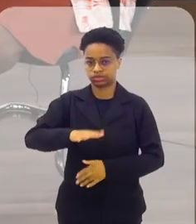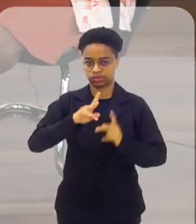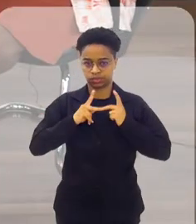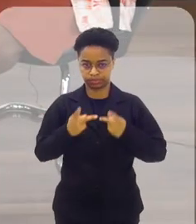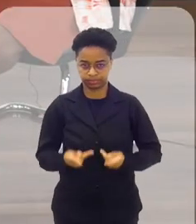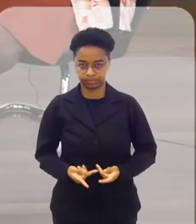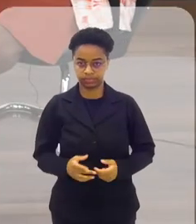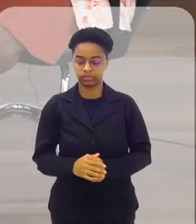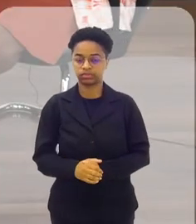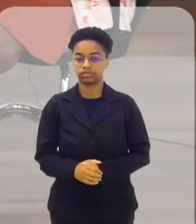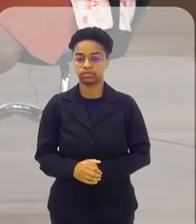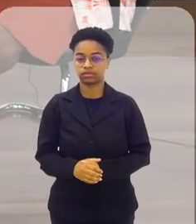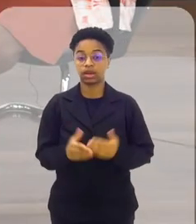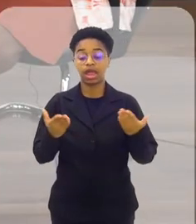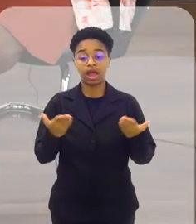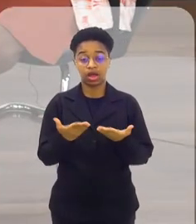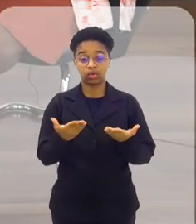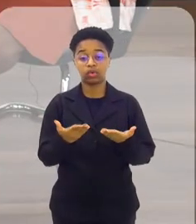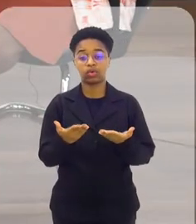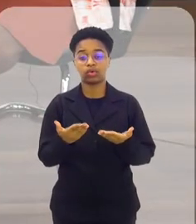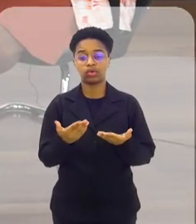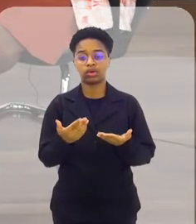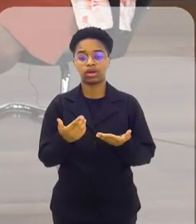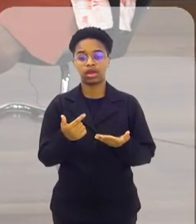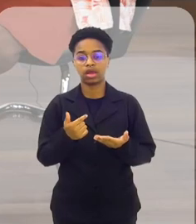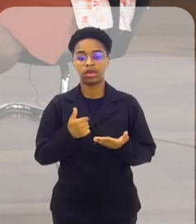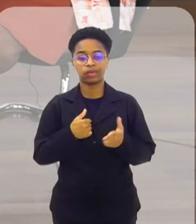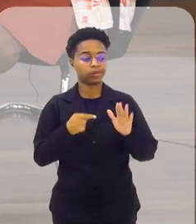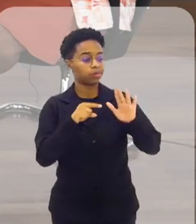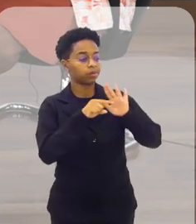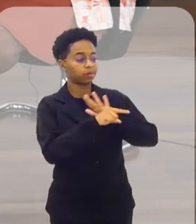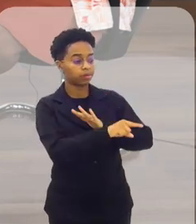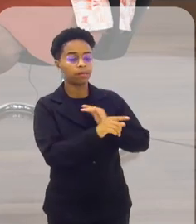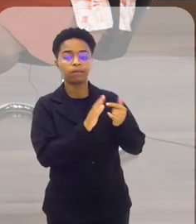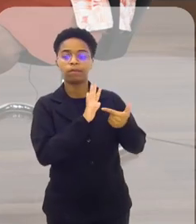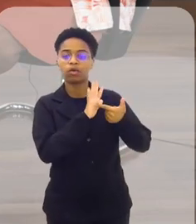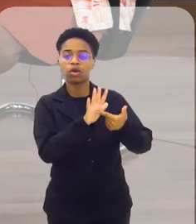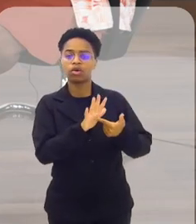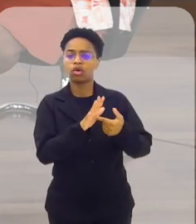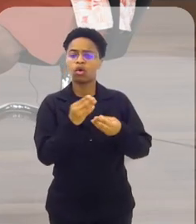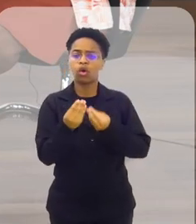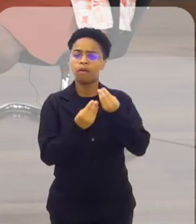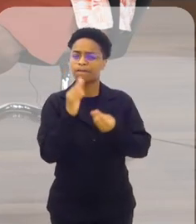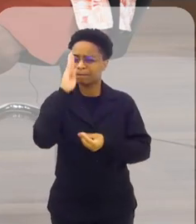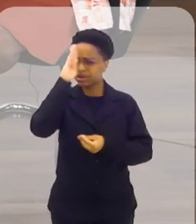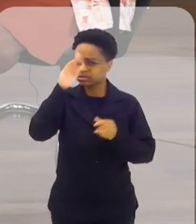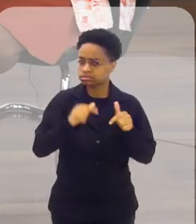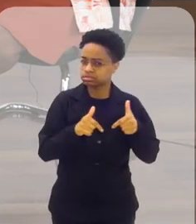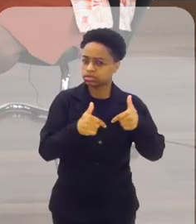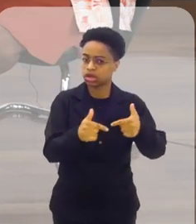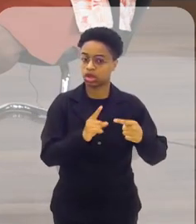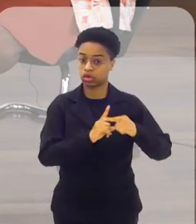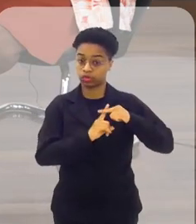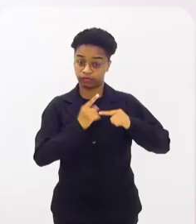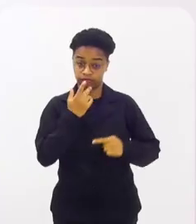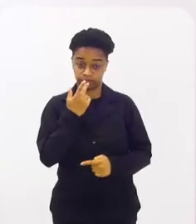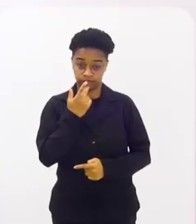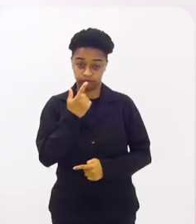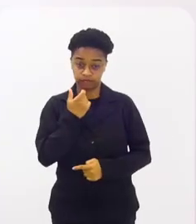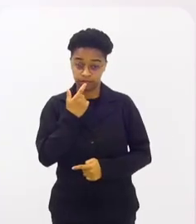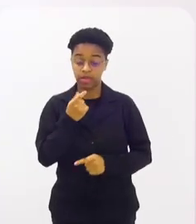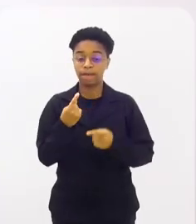devolvo a você agora um pouco para trazer especificamente as principais ações da Cruz Vermelha. E uma questão que a gente conhece